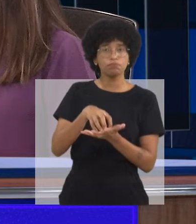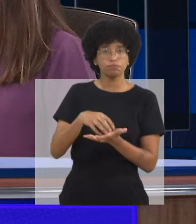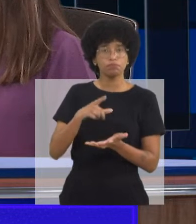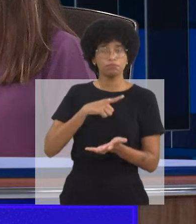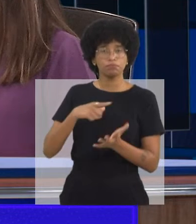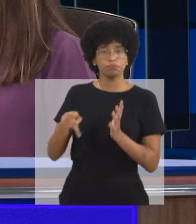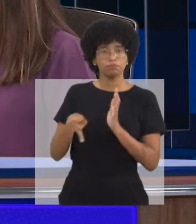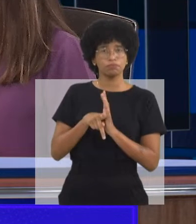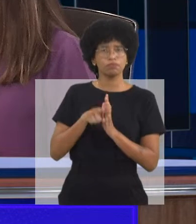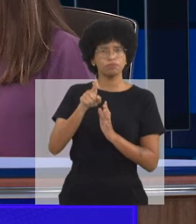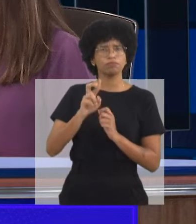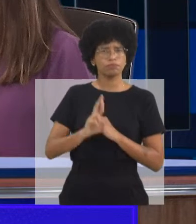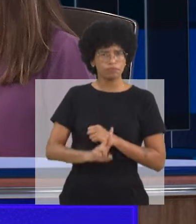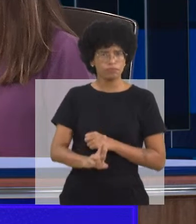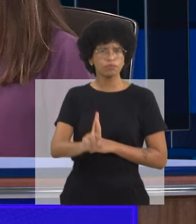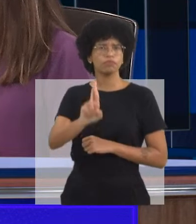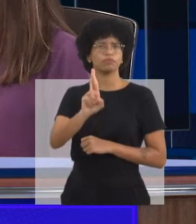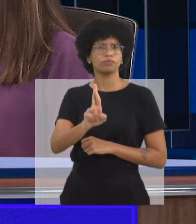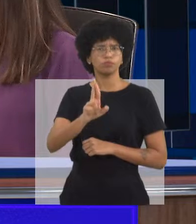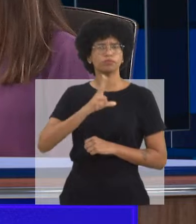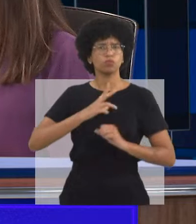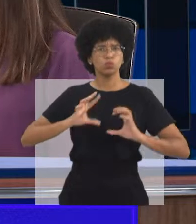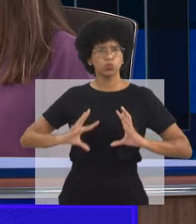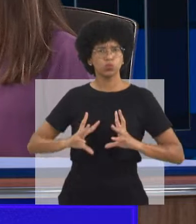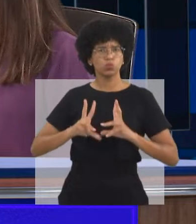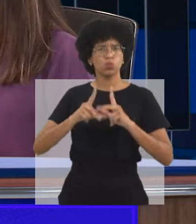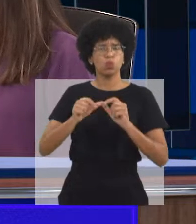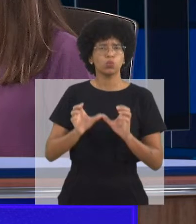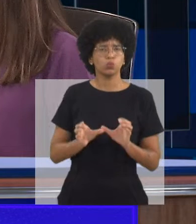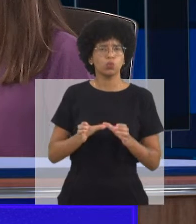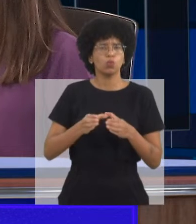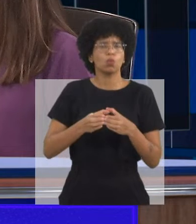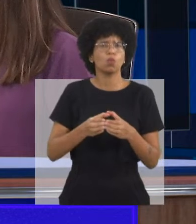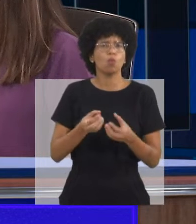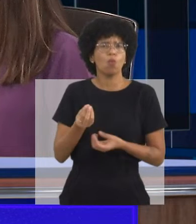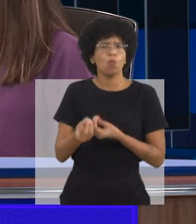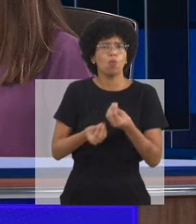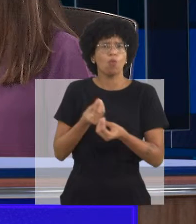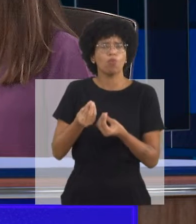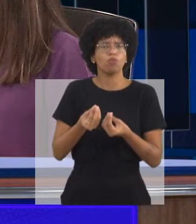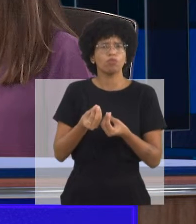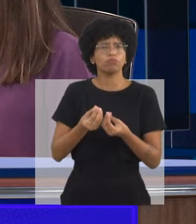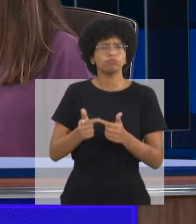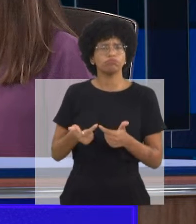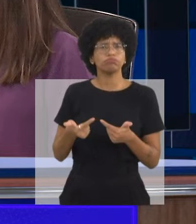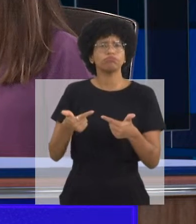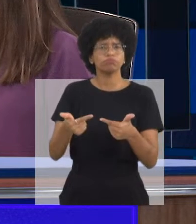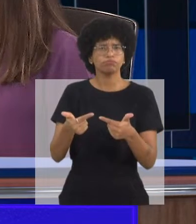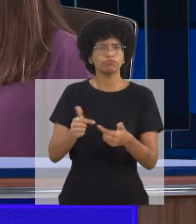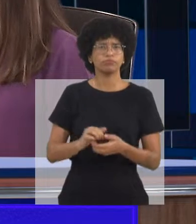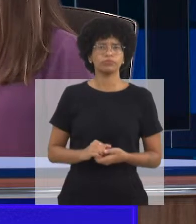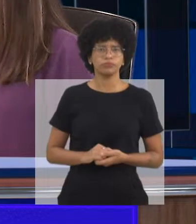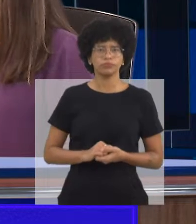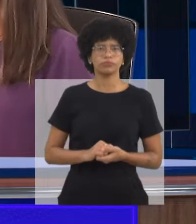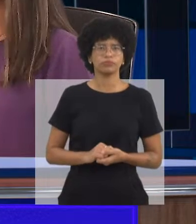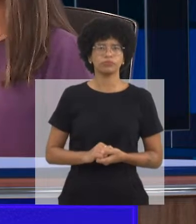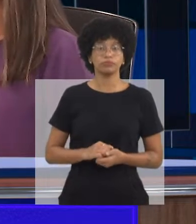tem um centro que você está na frente, que tem toda uma equipe. Como é que é feito o trabalho nesse centro?